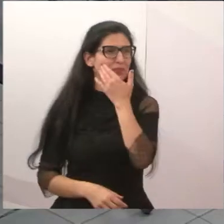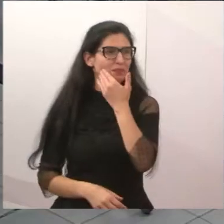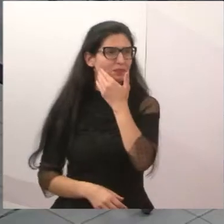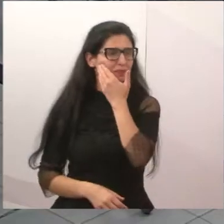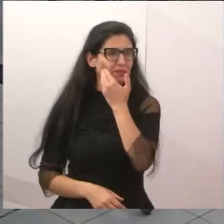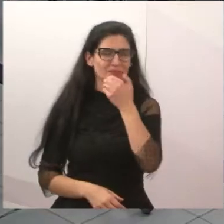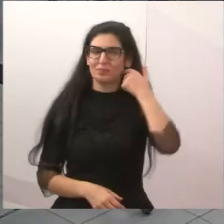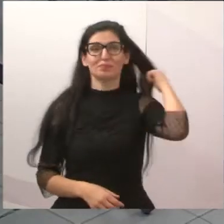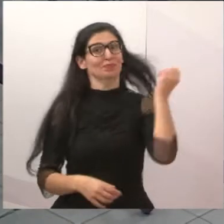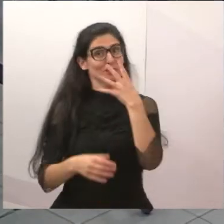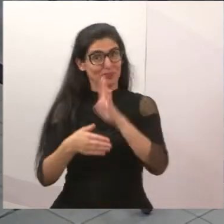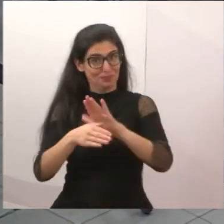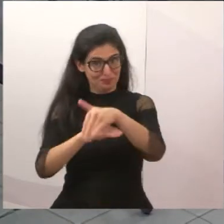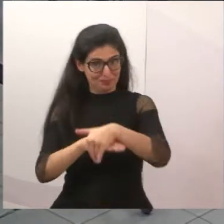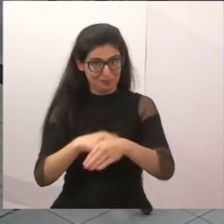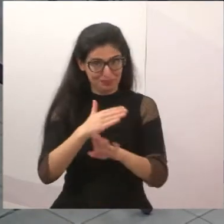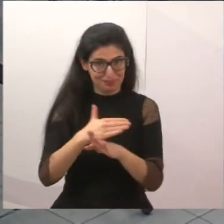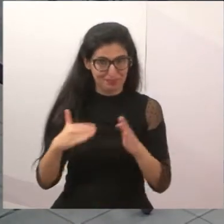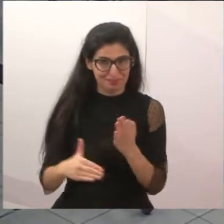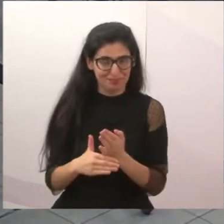Boa noite a todos.